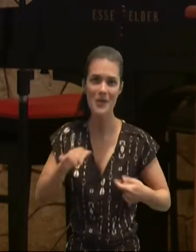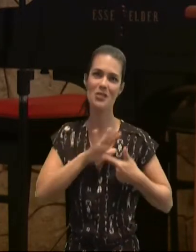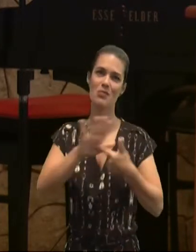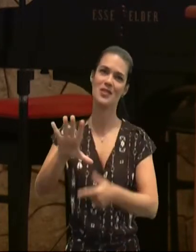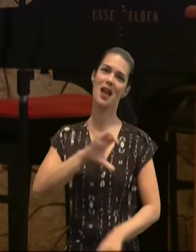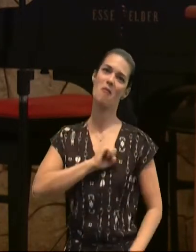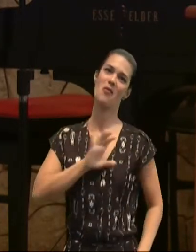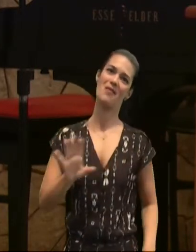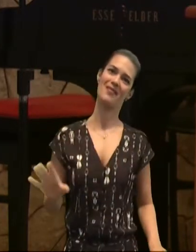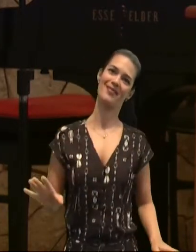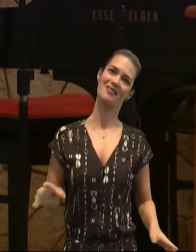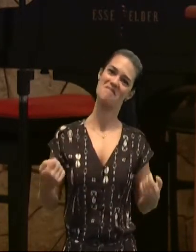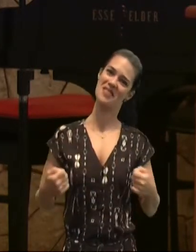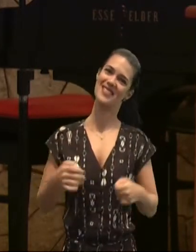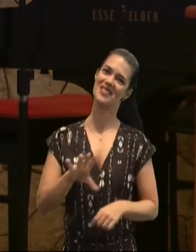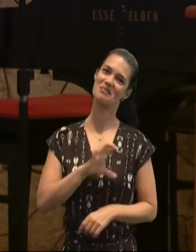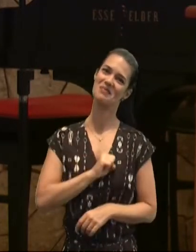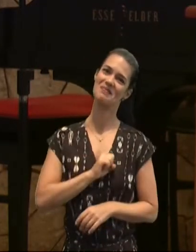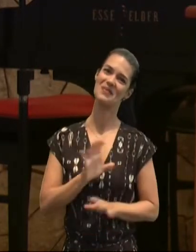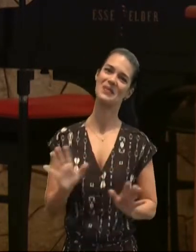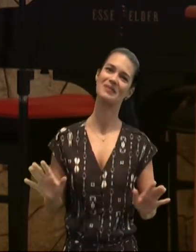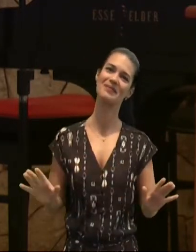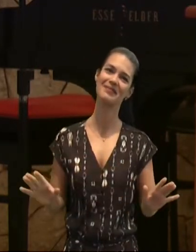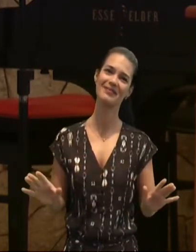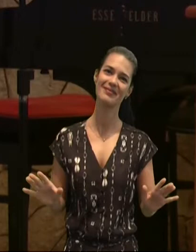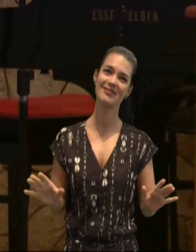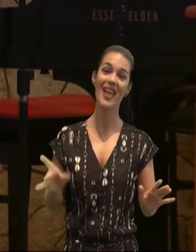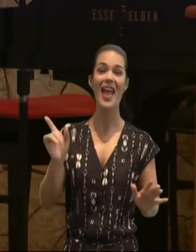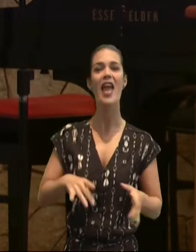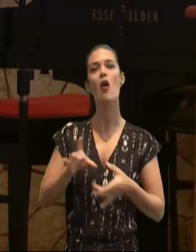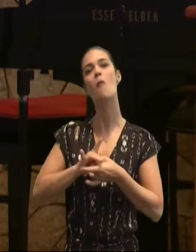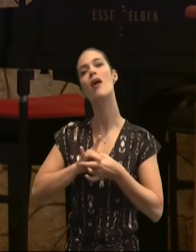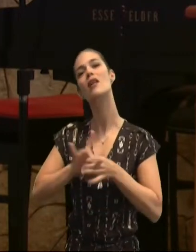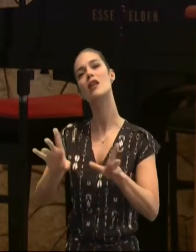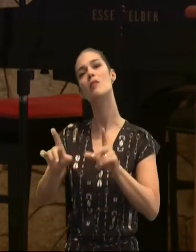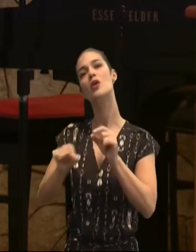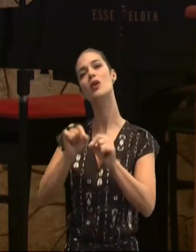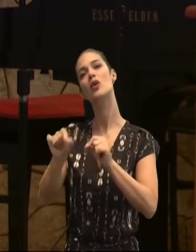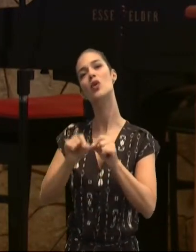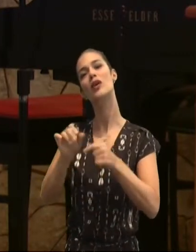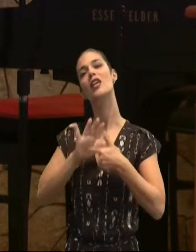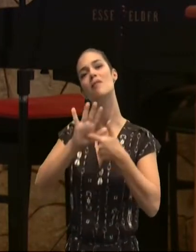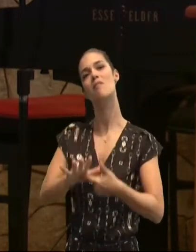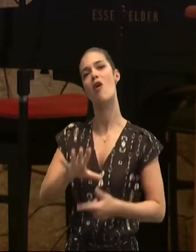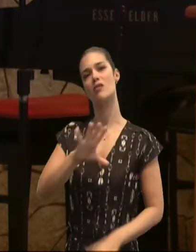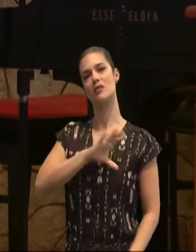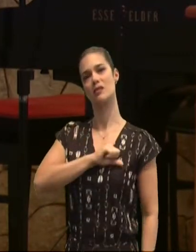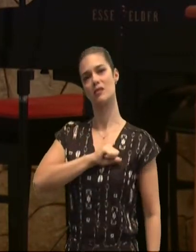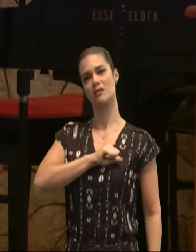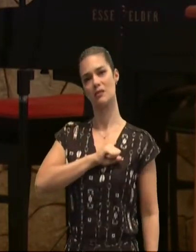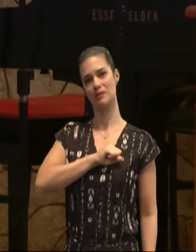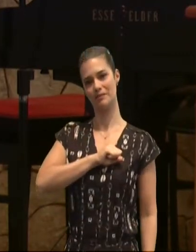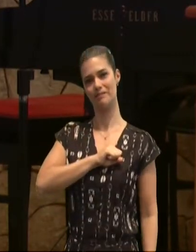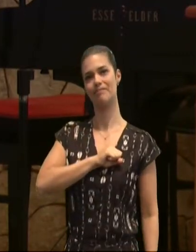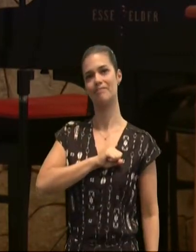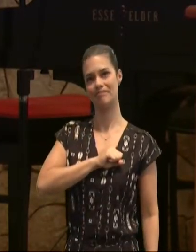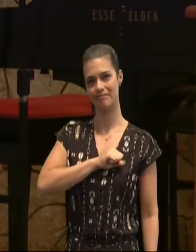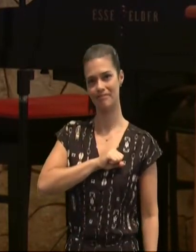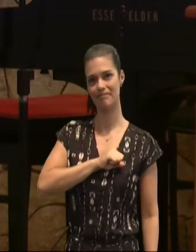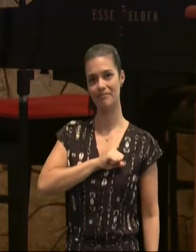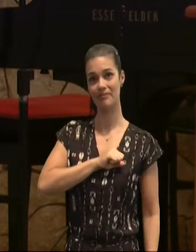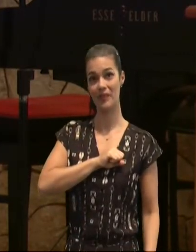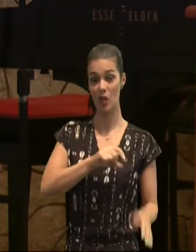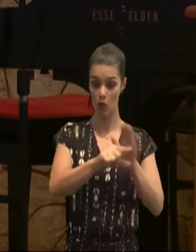essa é a expressão, da nossa liberdade, é uma liberdade, em amor, e assim nos diz, Paulo, no verso 13,